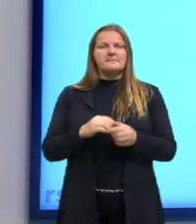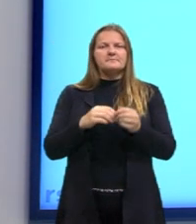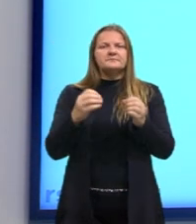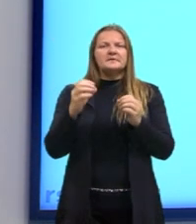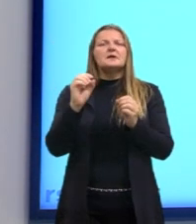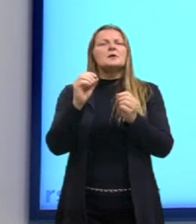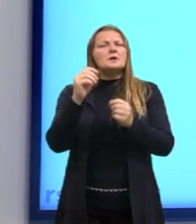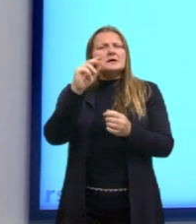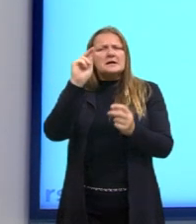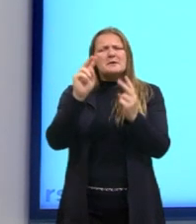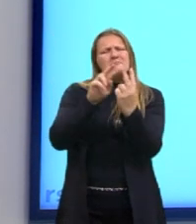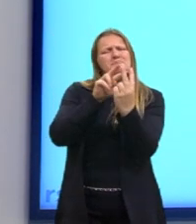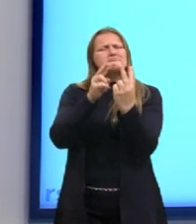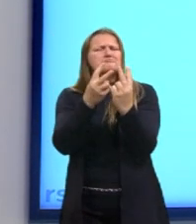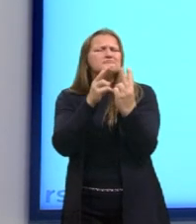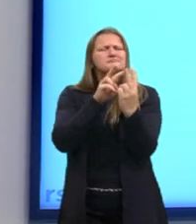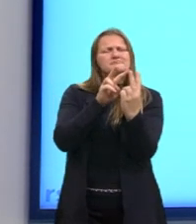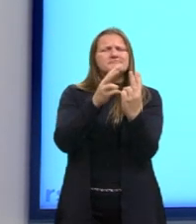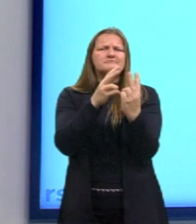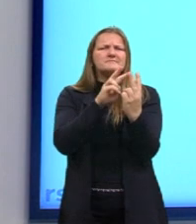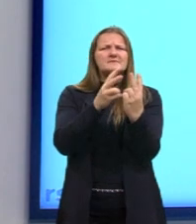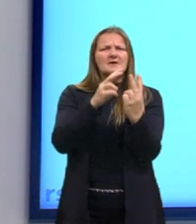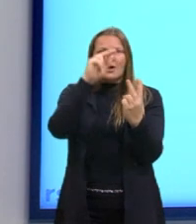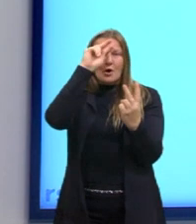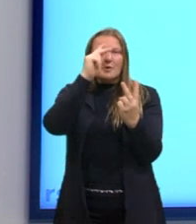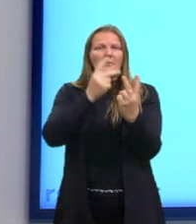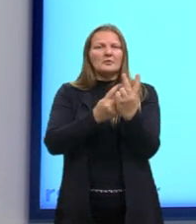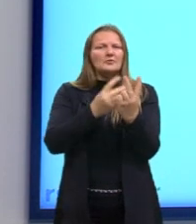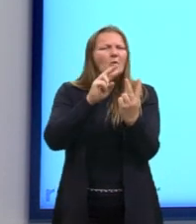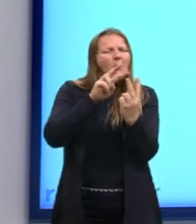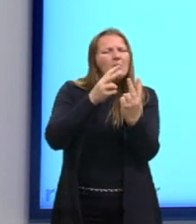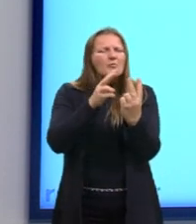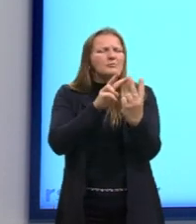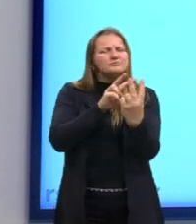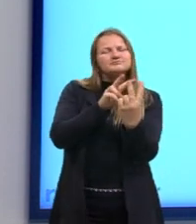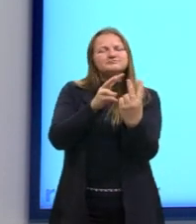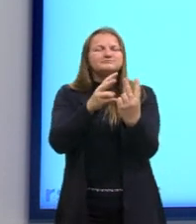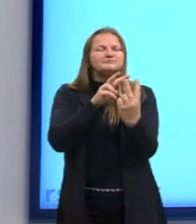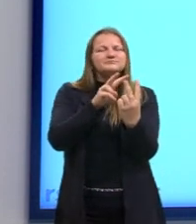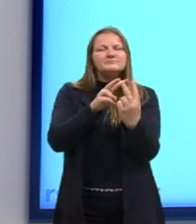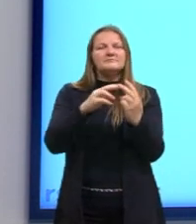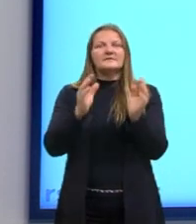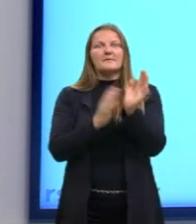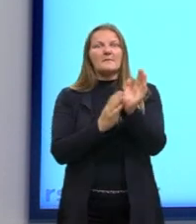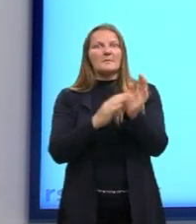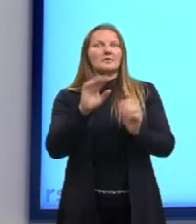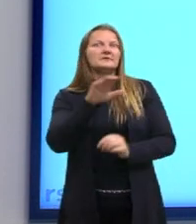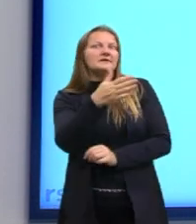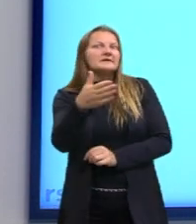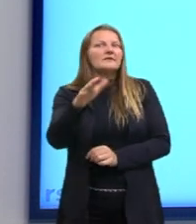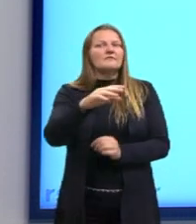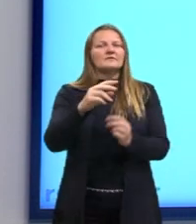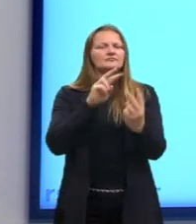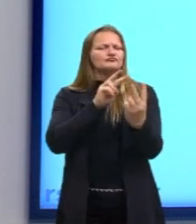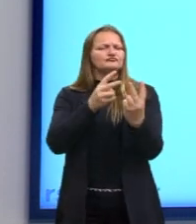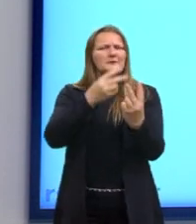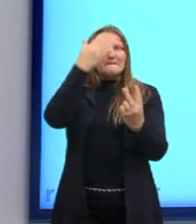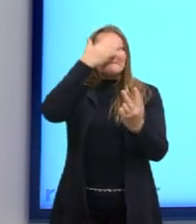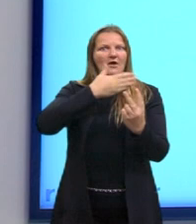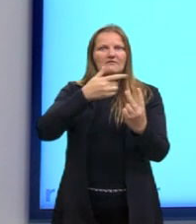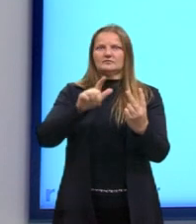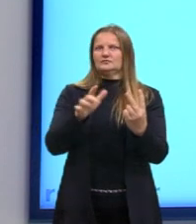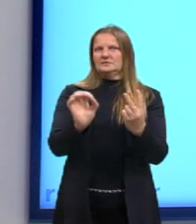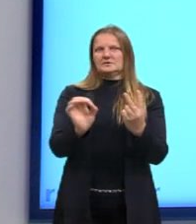hipóteses, né? Formula hipóteses, possíveis propostas, respostas não comprovadas,